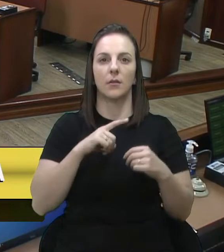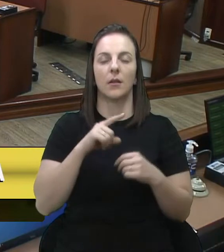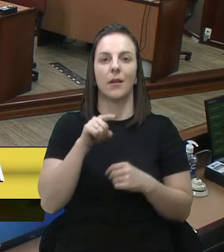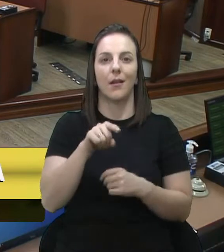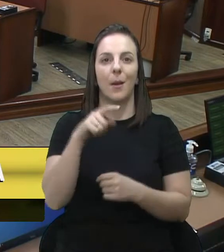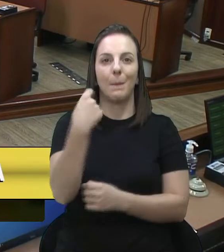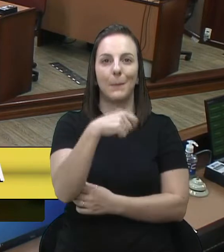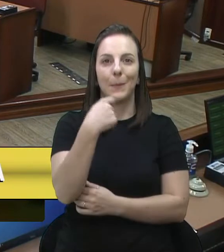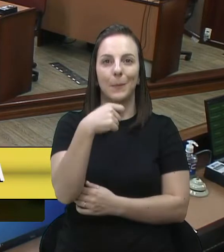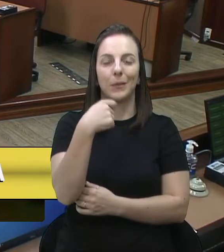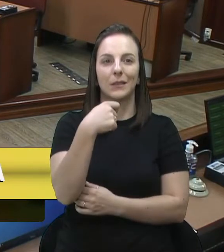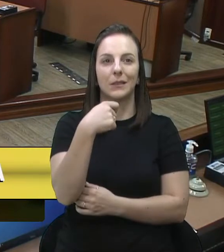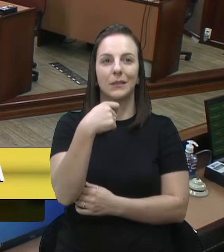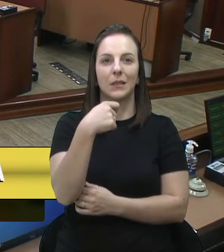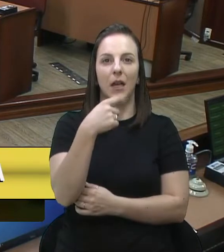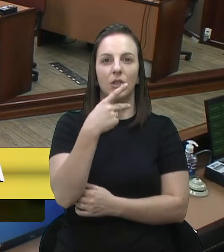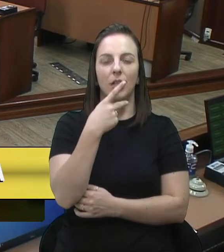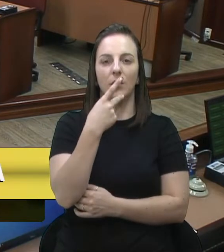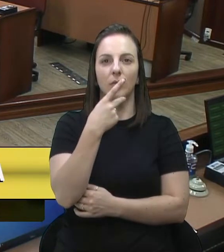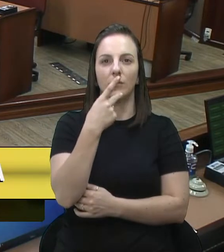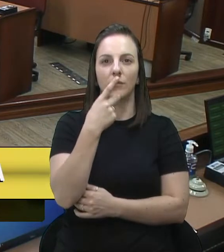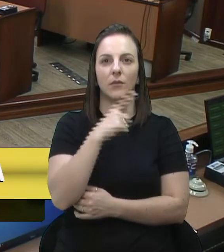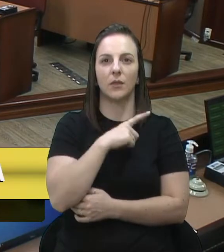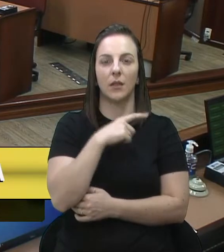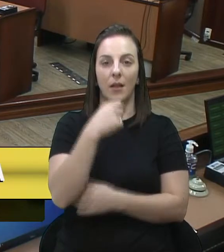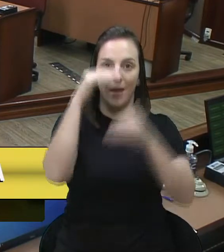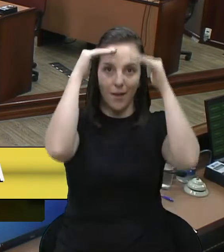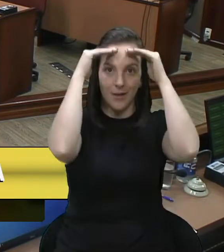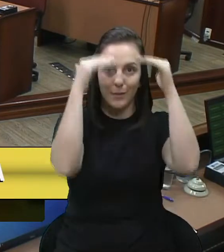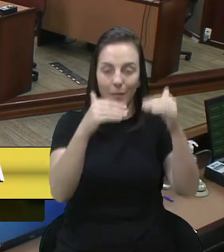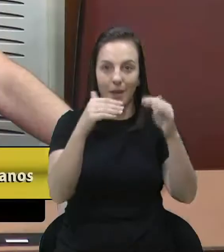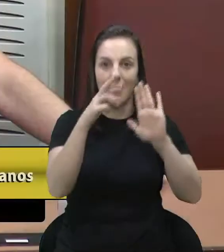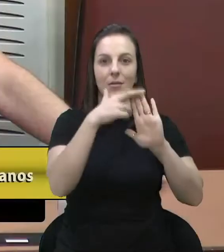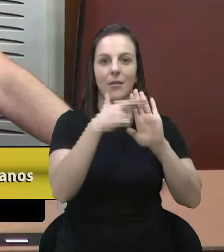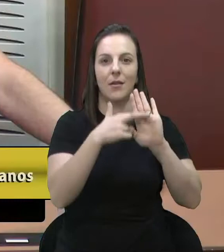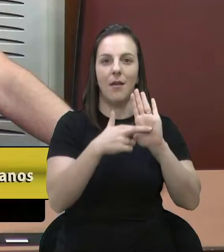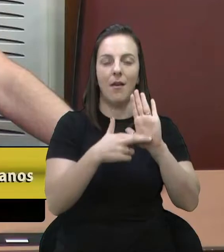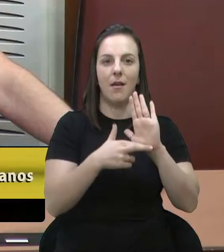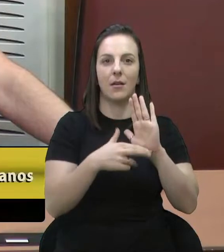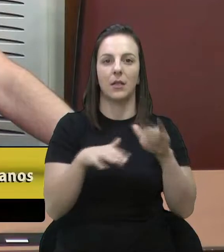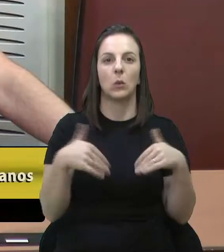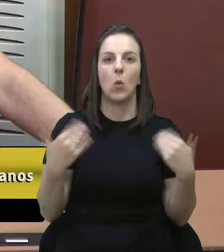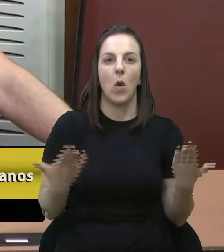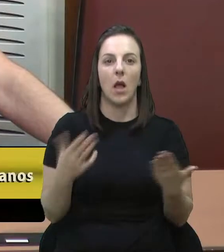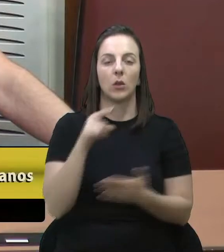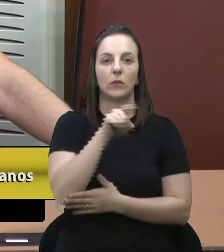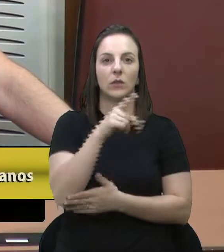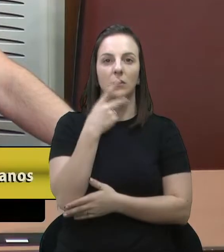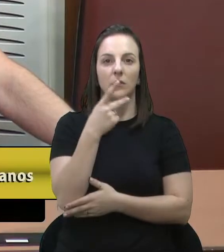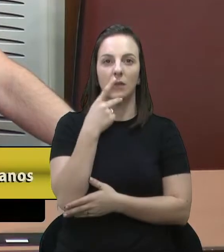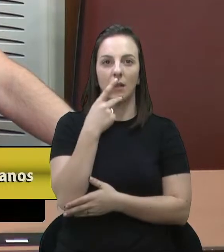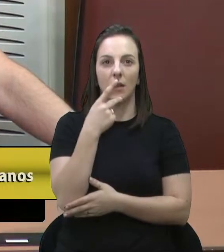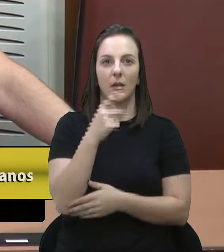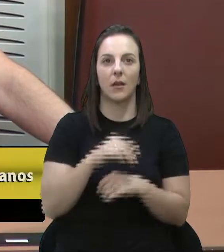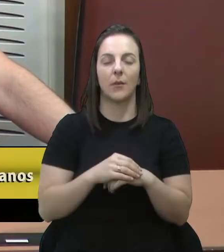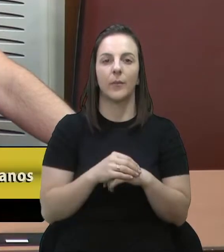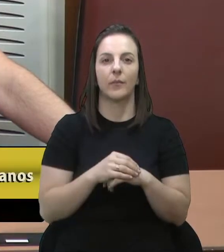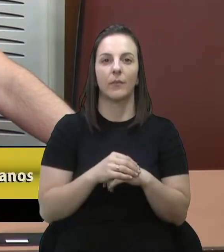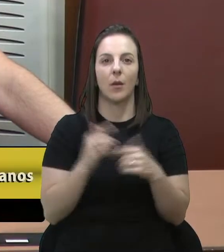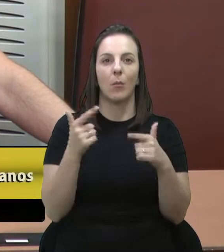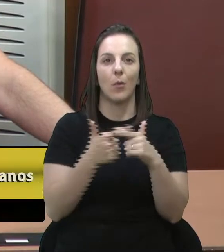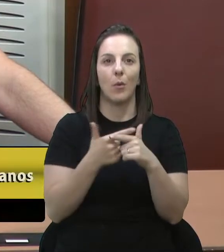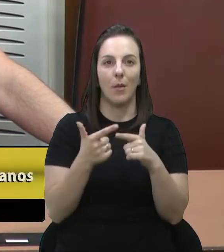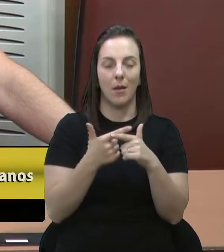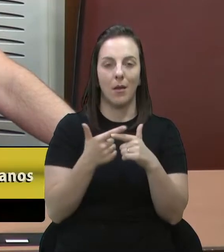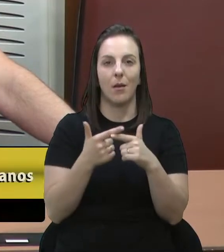respeitar as normas. Quando o senhor aborda da situação de que as pessoas,